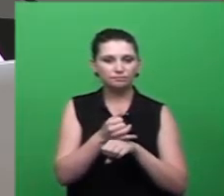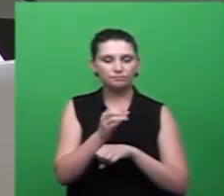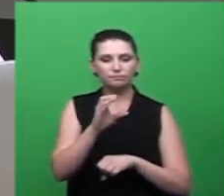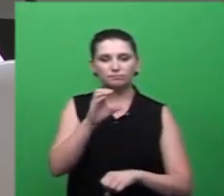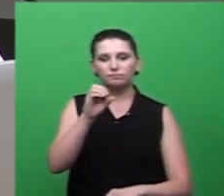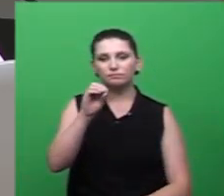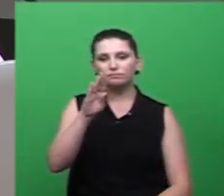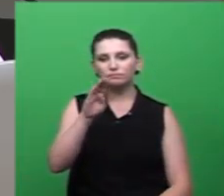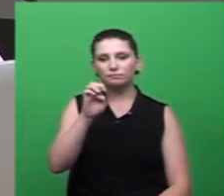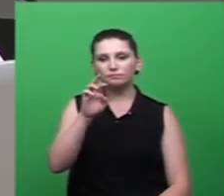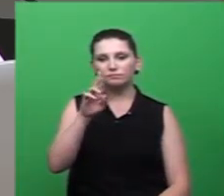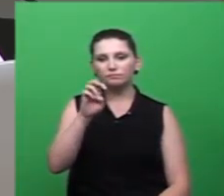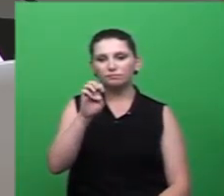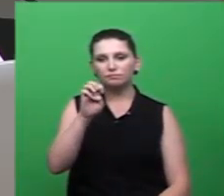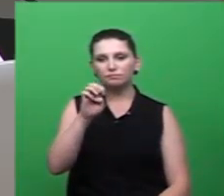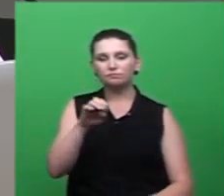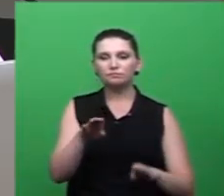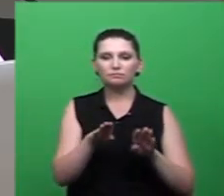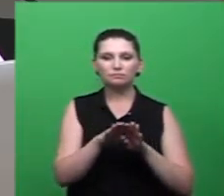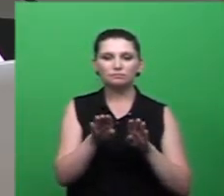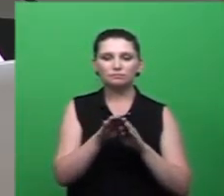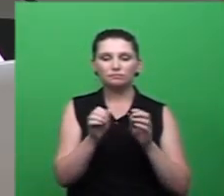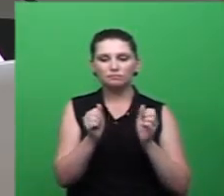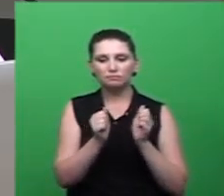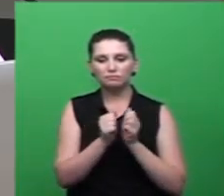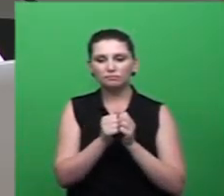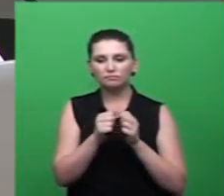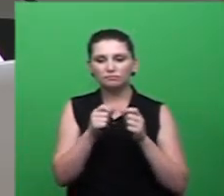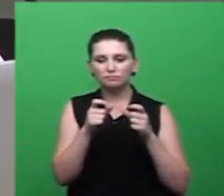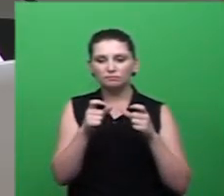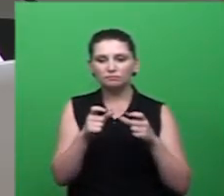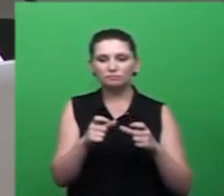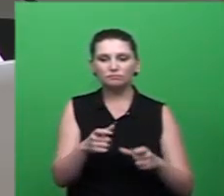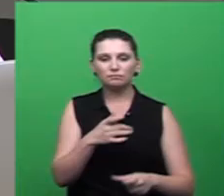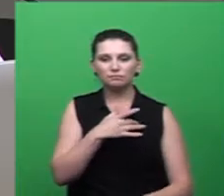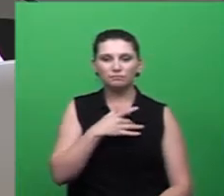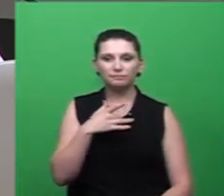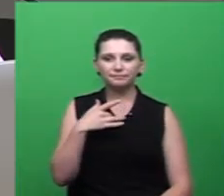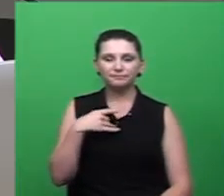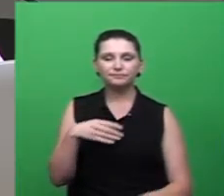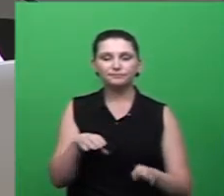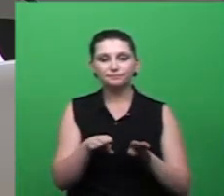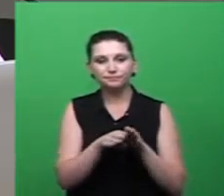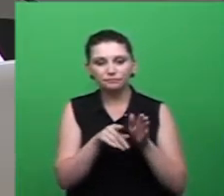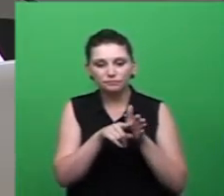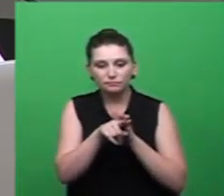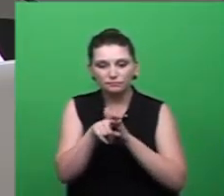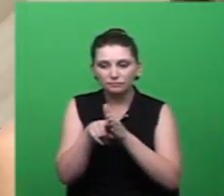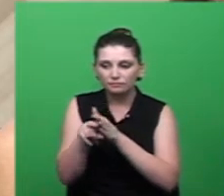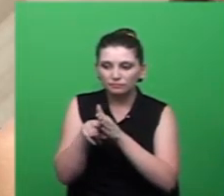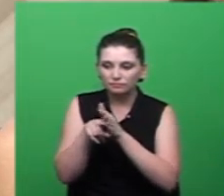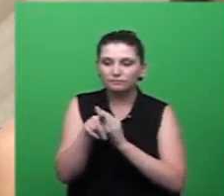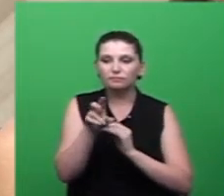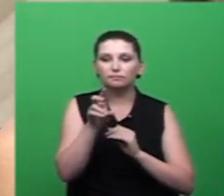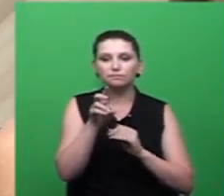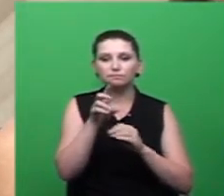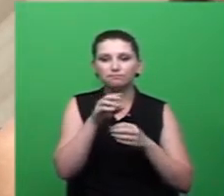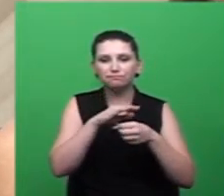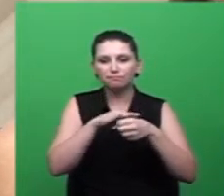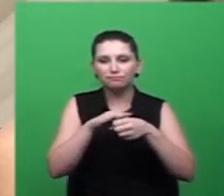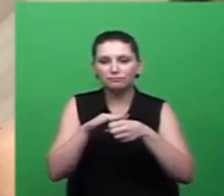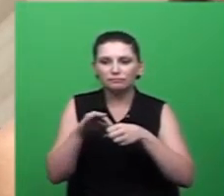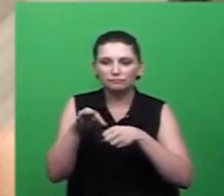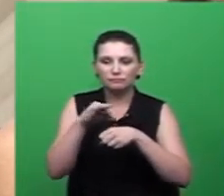Secretaria da Saúde e a Defesa Civil na parte dessa vigilância de dengue então todo um